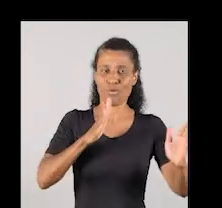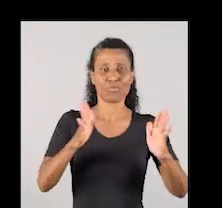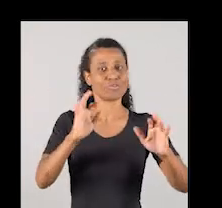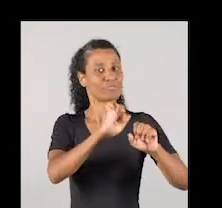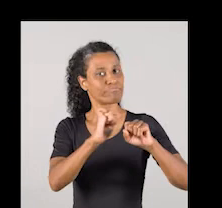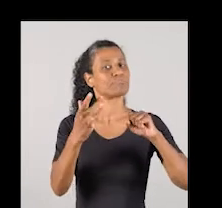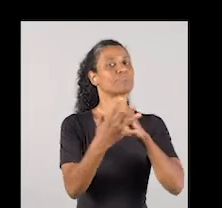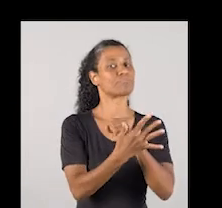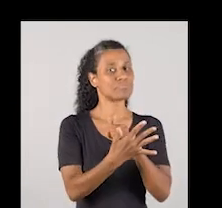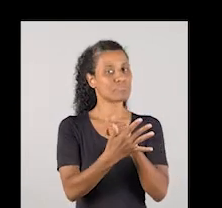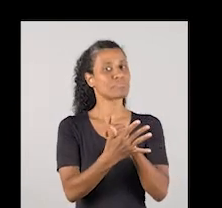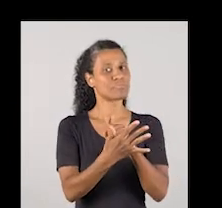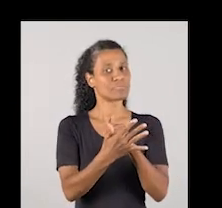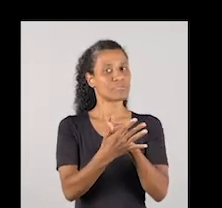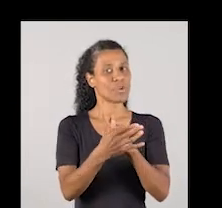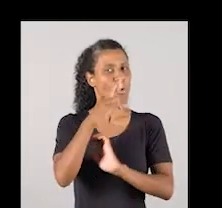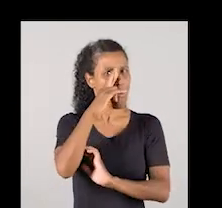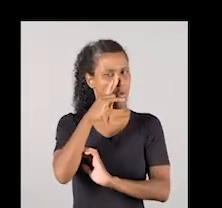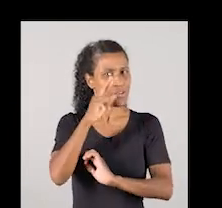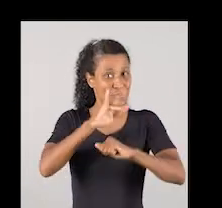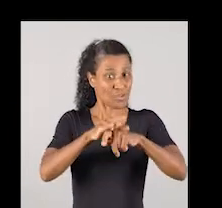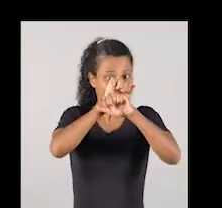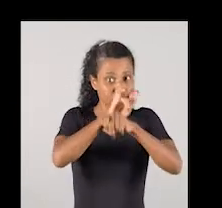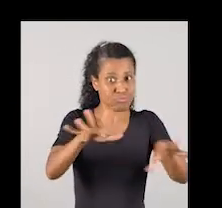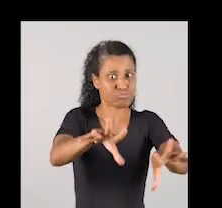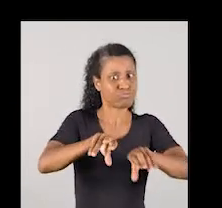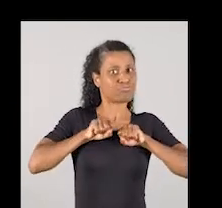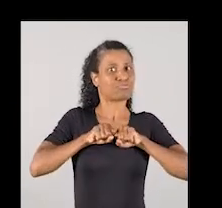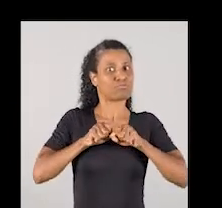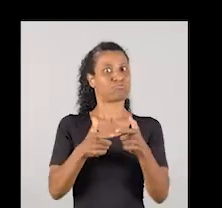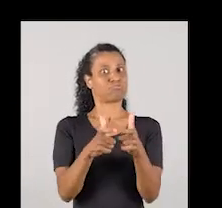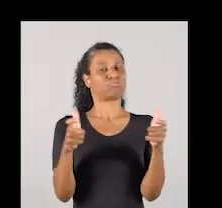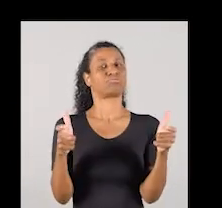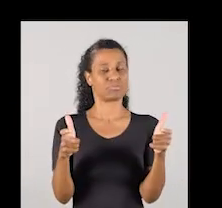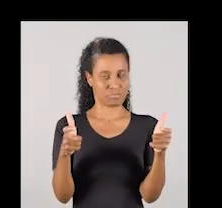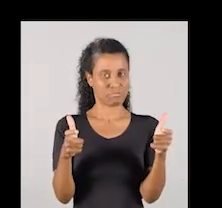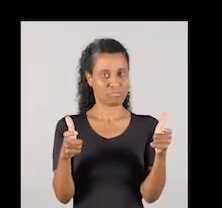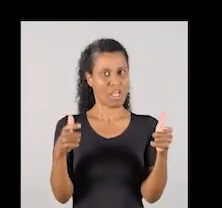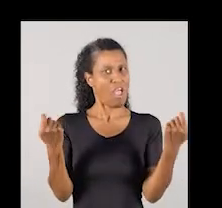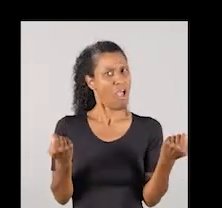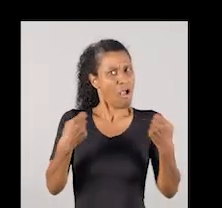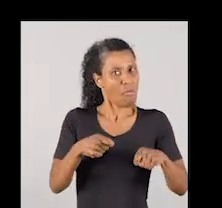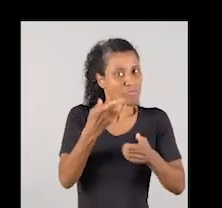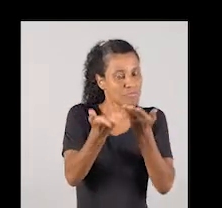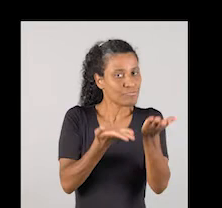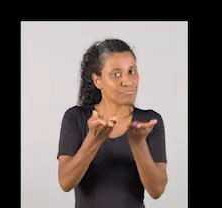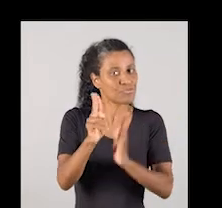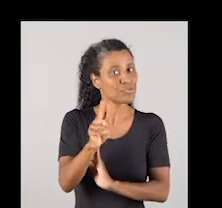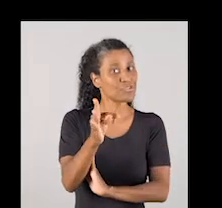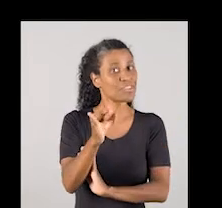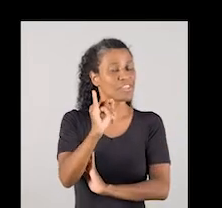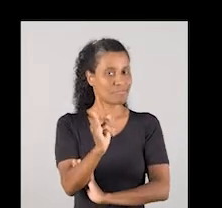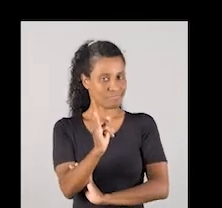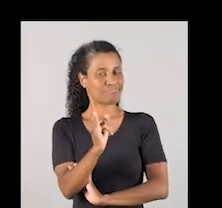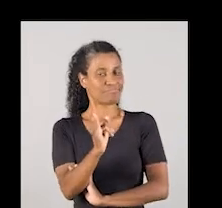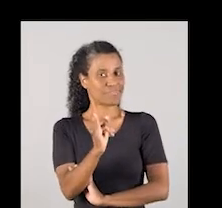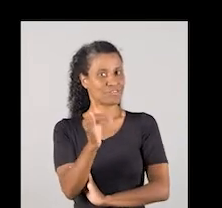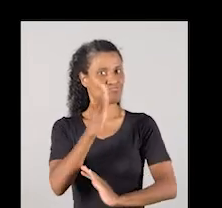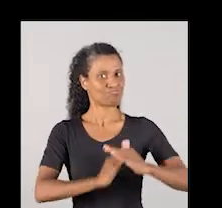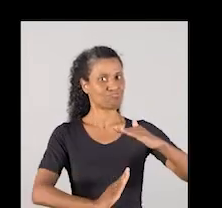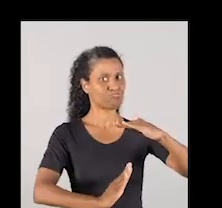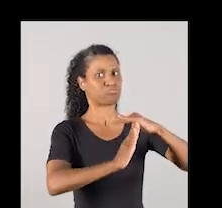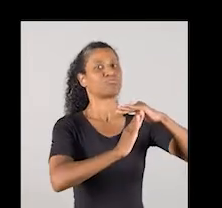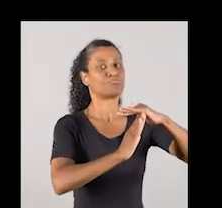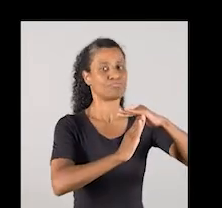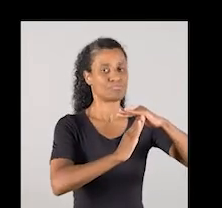momento da pandemia. O risco de contágio é elevadíssimo. A capacidade de atendimento em UTIs está no